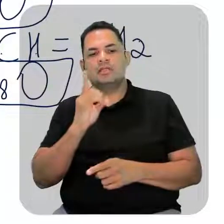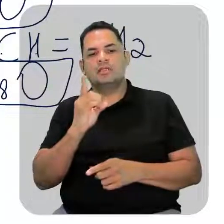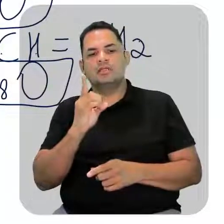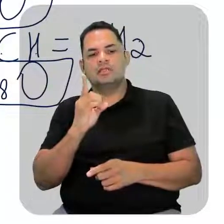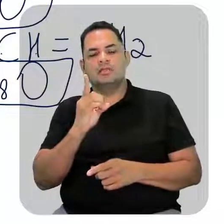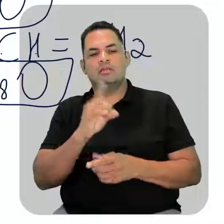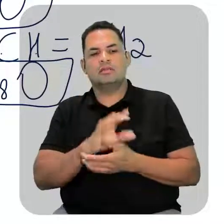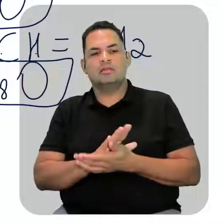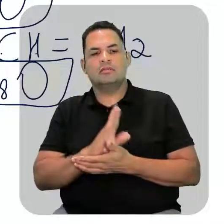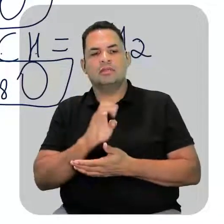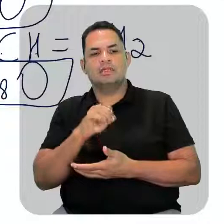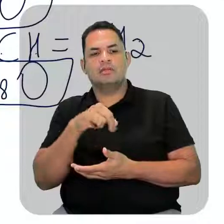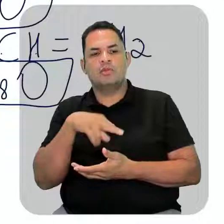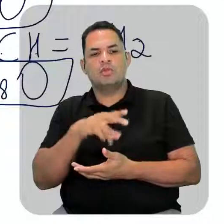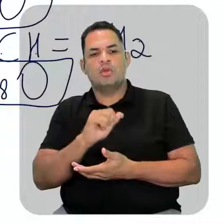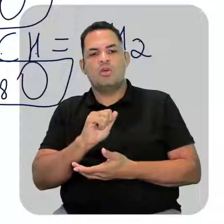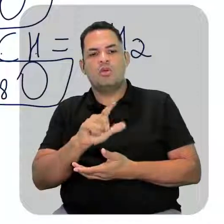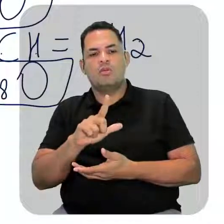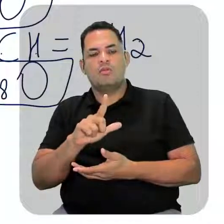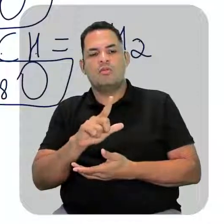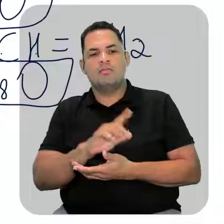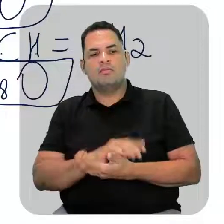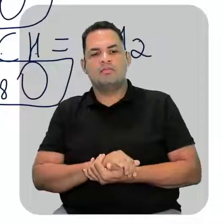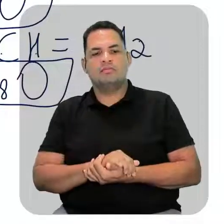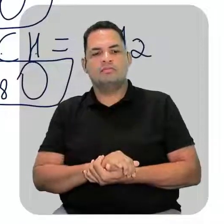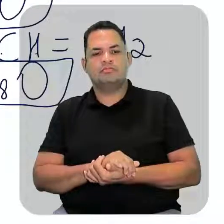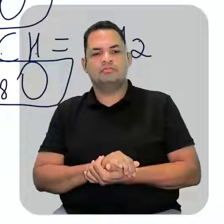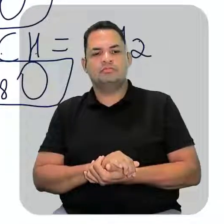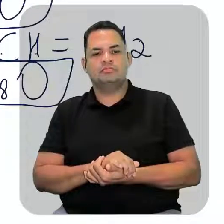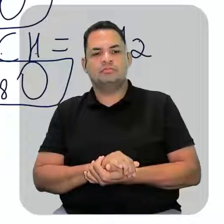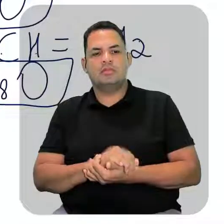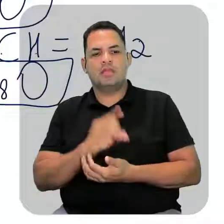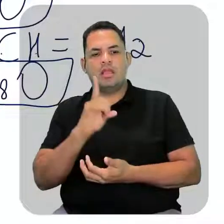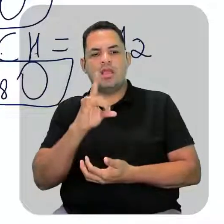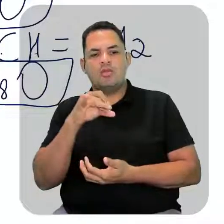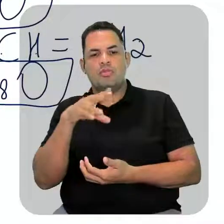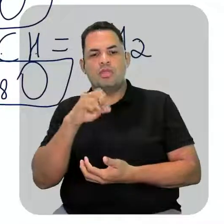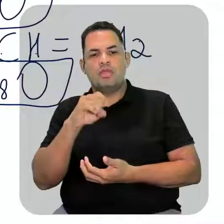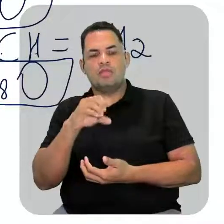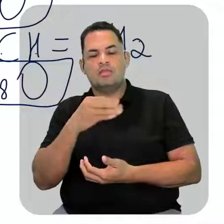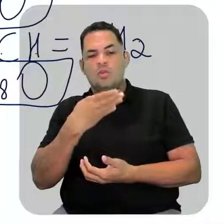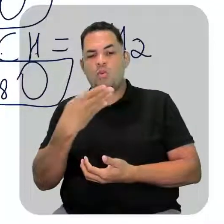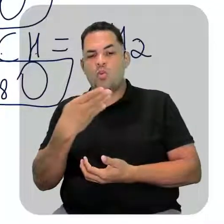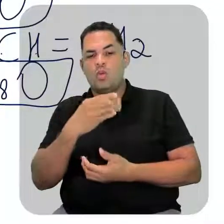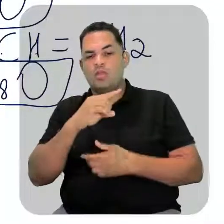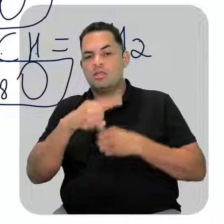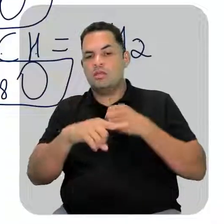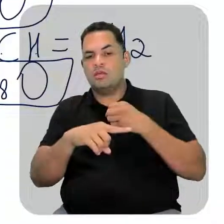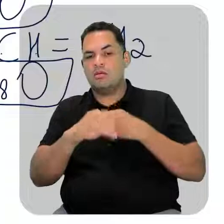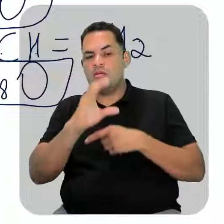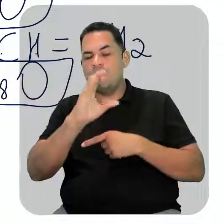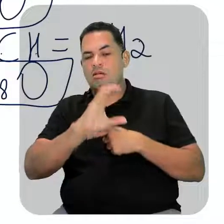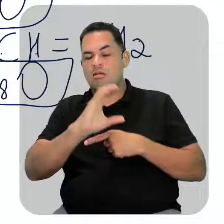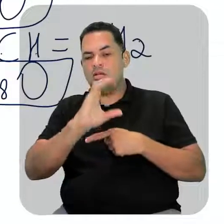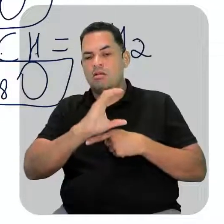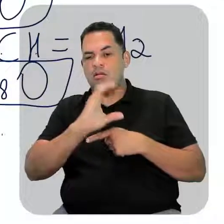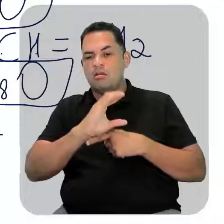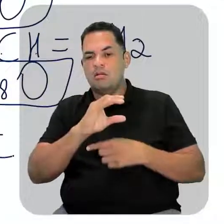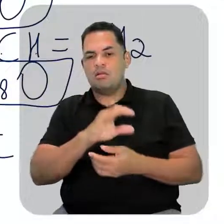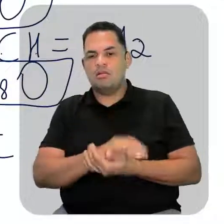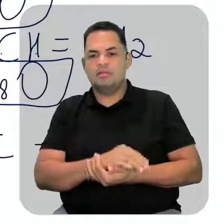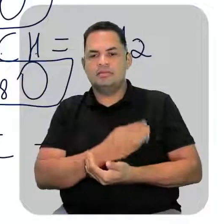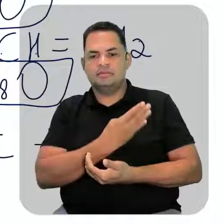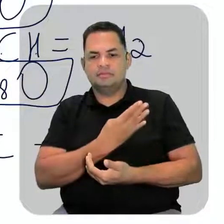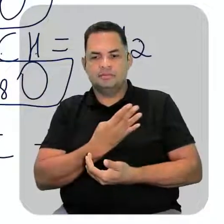É o butanal. Então é um aldeído com 4 carbonos. Então vai ficar como? 1, 2,